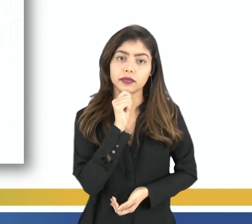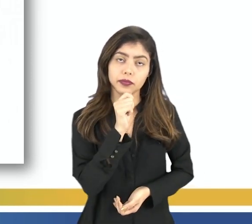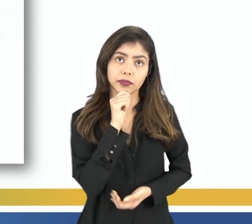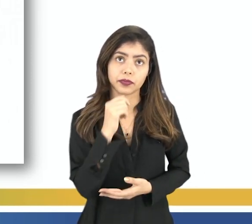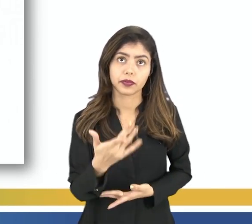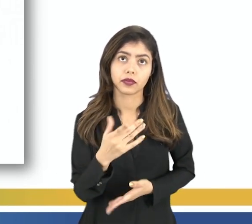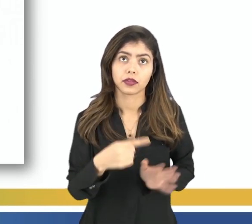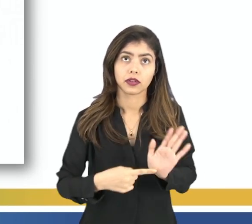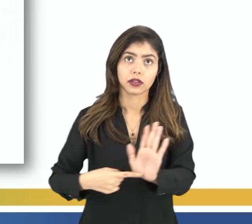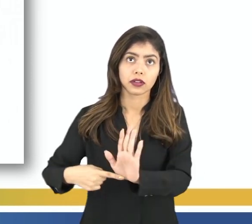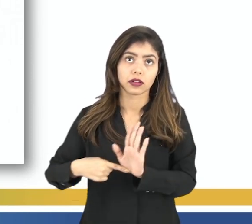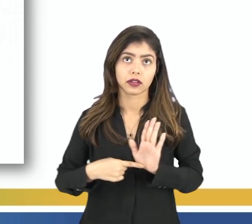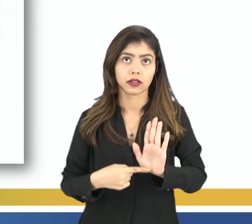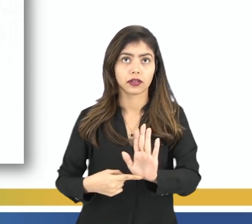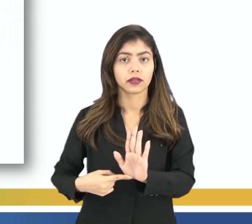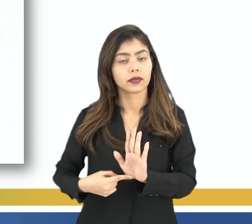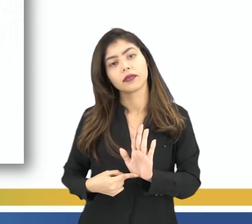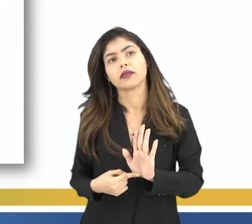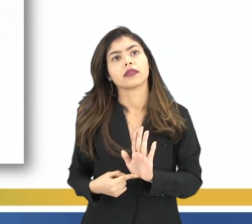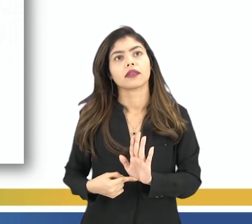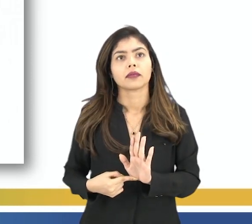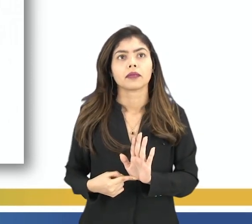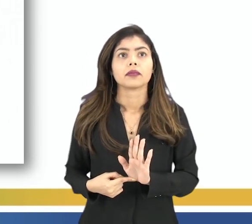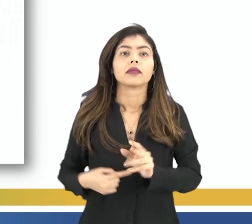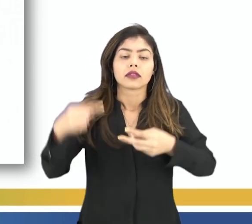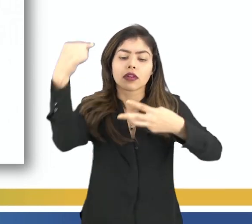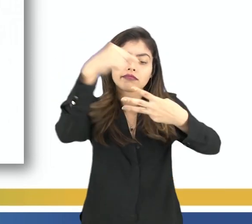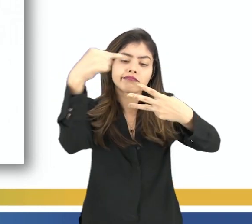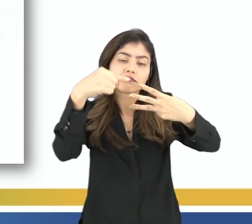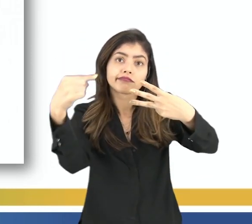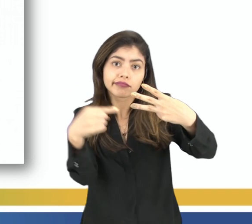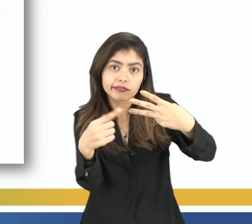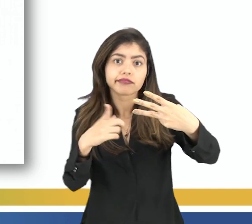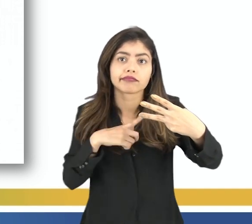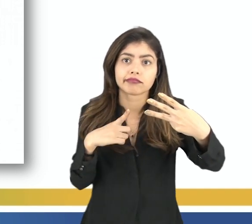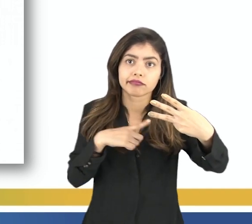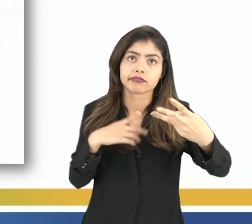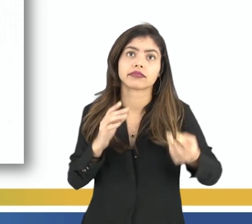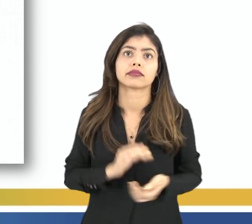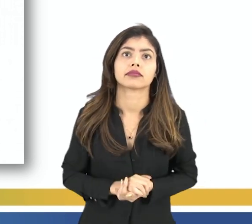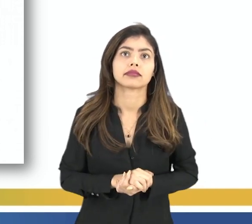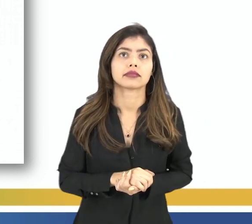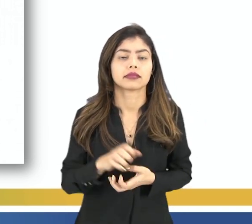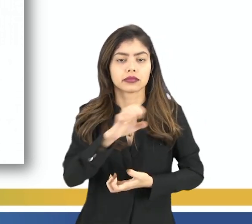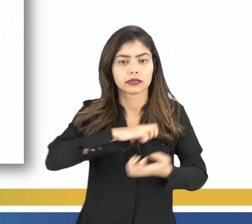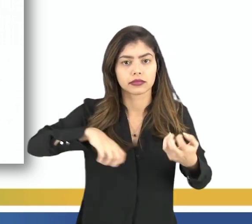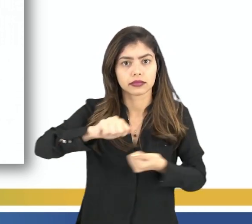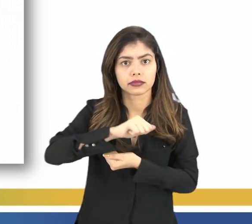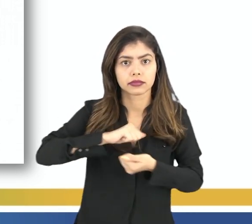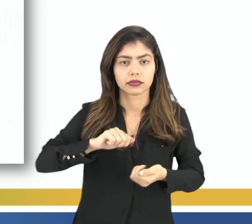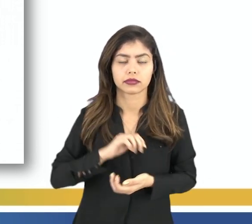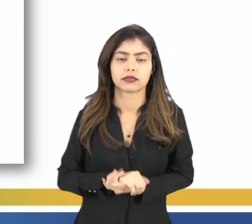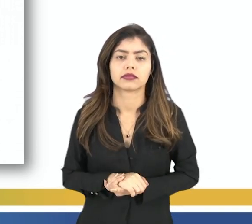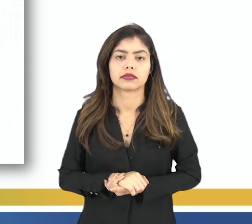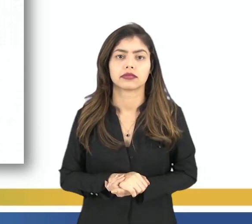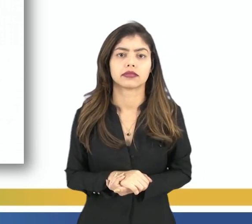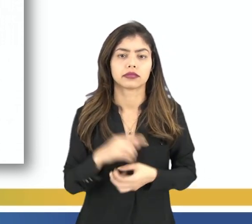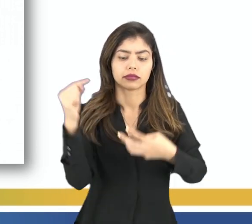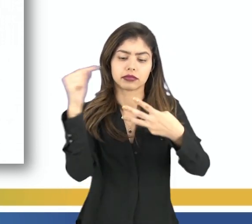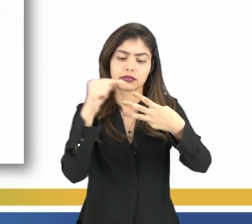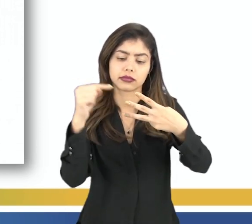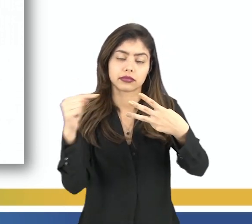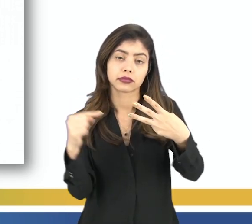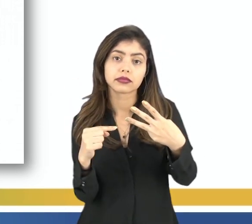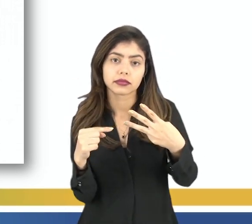definimos como sendo o tripé da sustentabilidade. Ou seja, são três pilares,